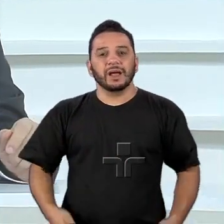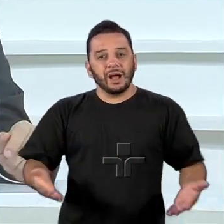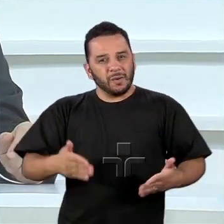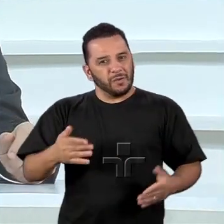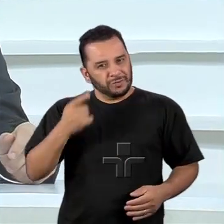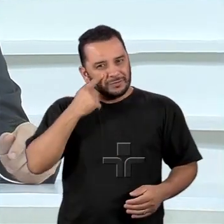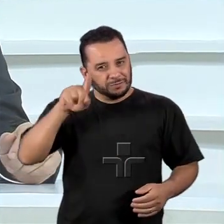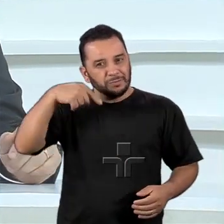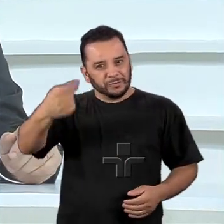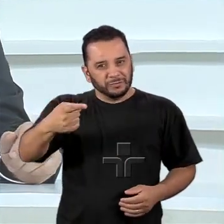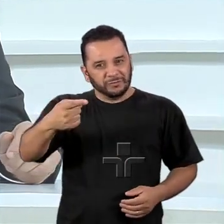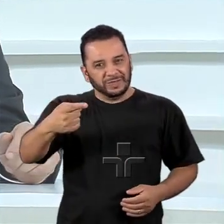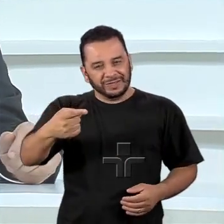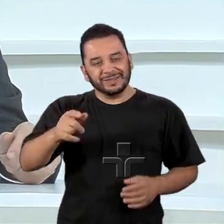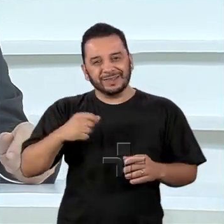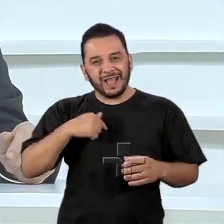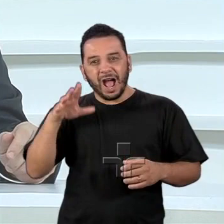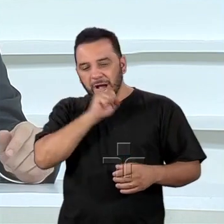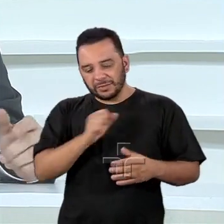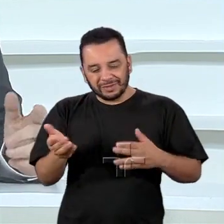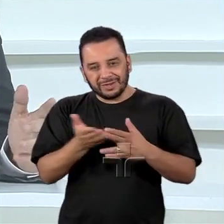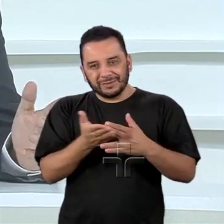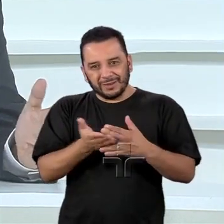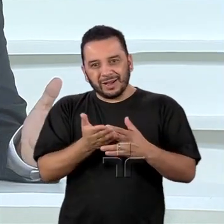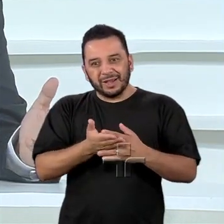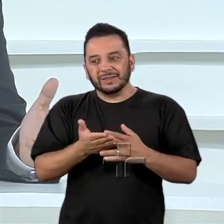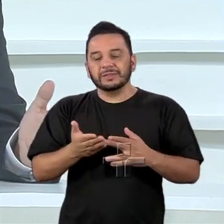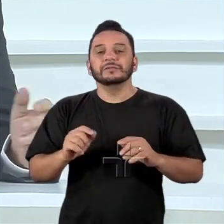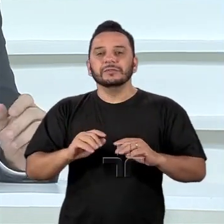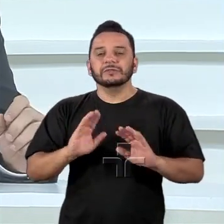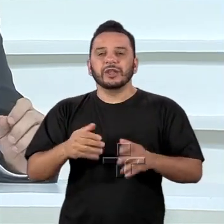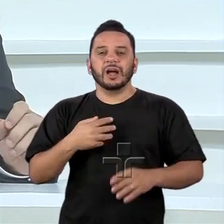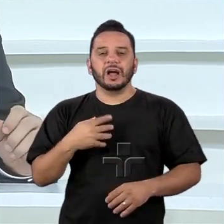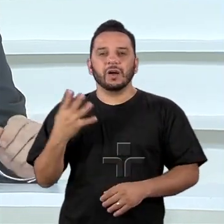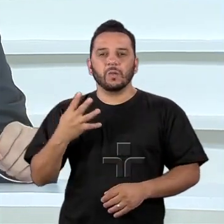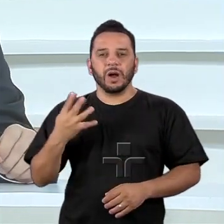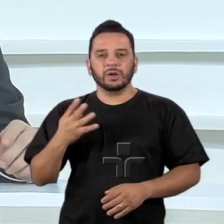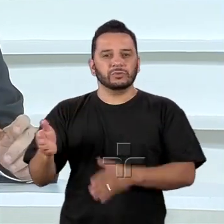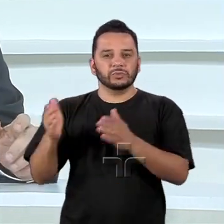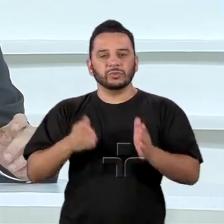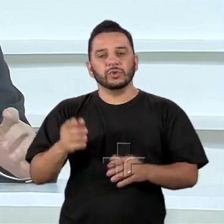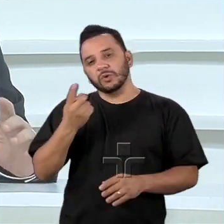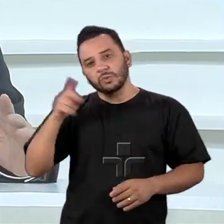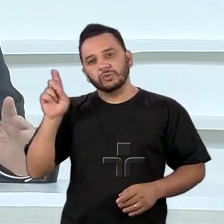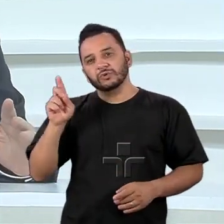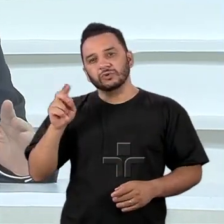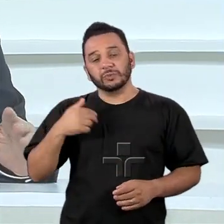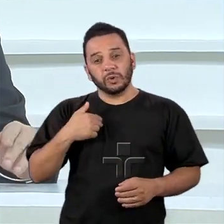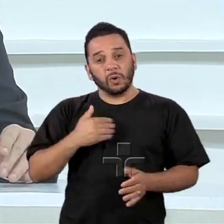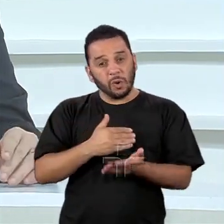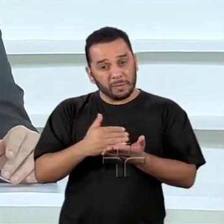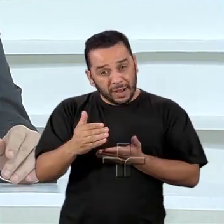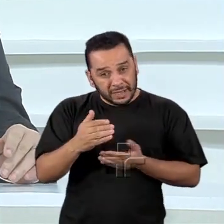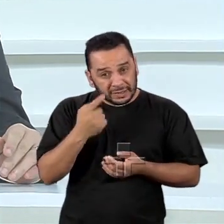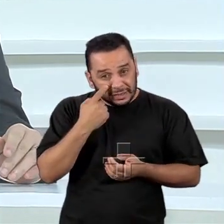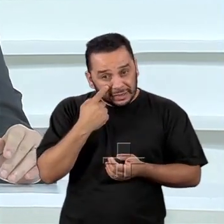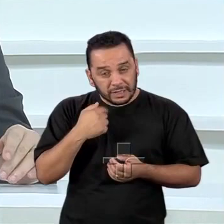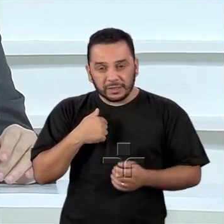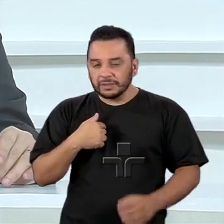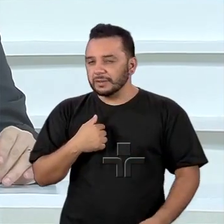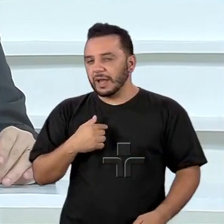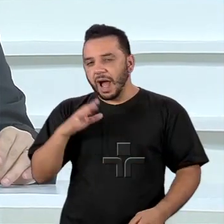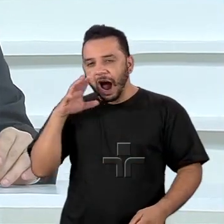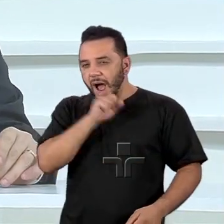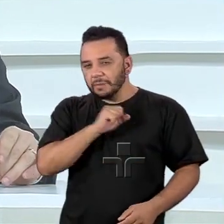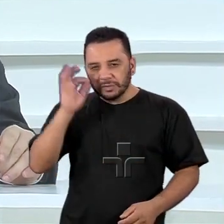assunto, mais um rápido intervalo e passamos para o quarto e último bloco que começa daqui a pouquinho. Voltaremos